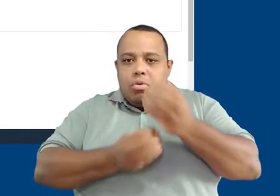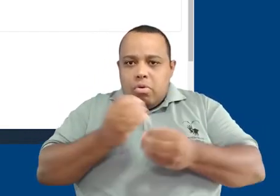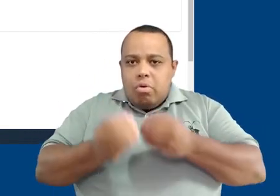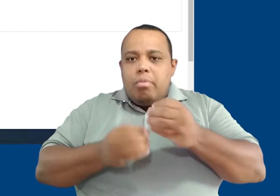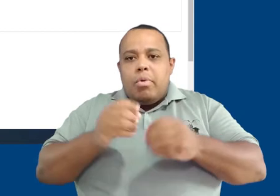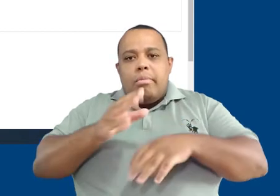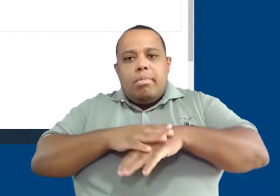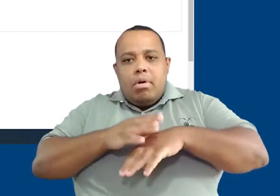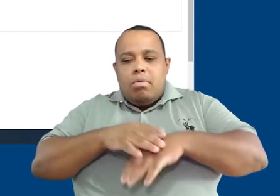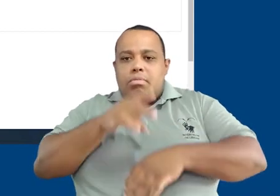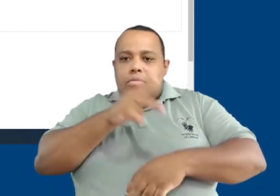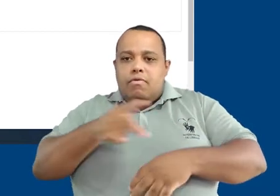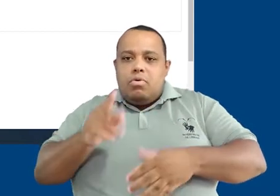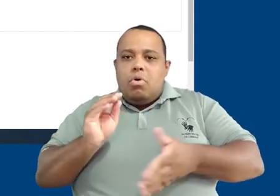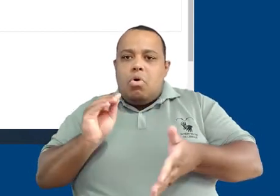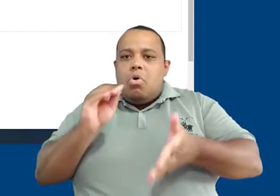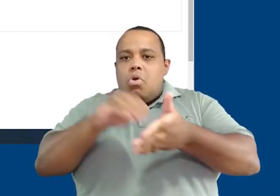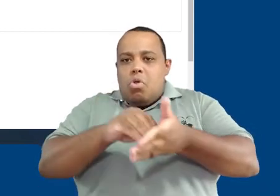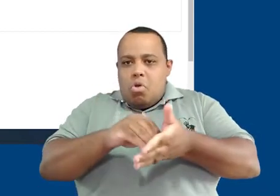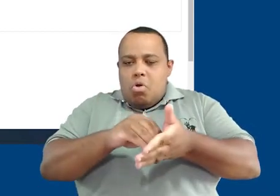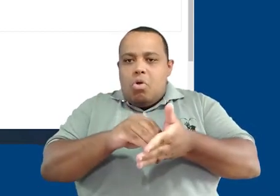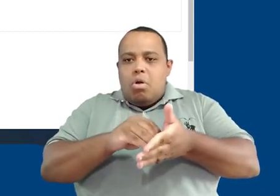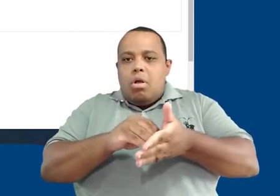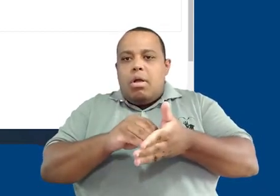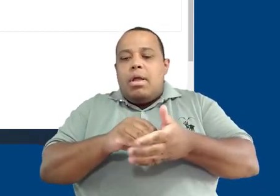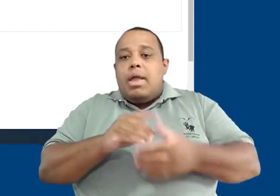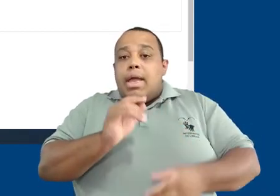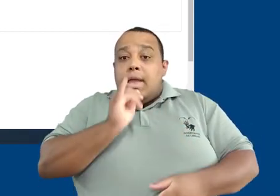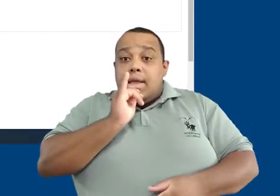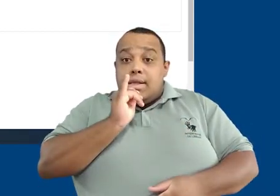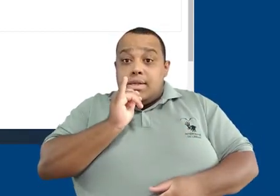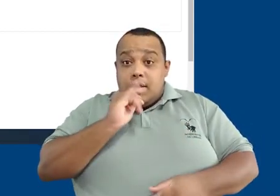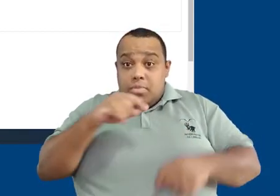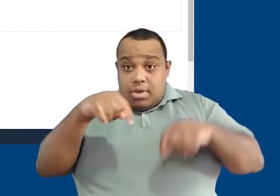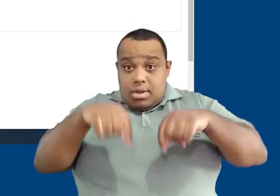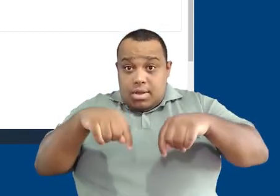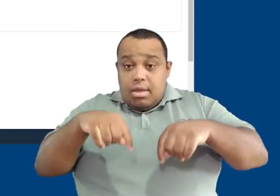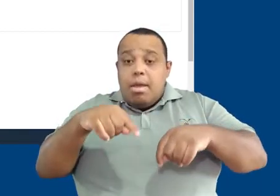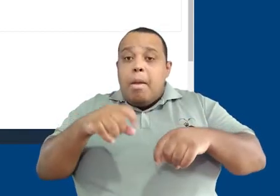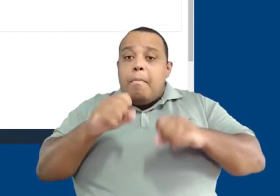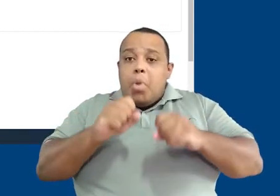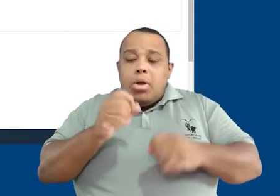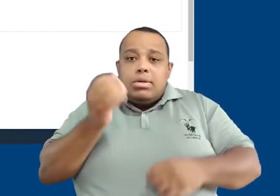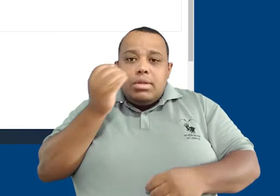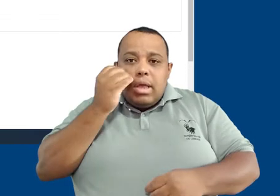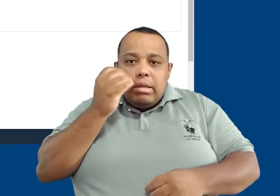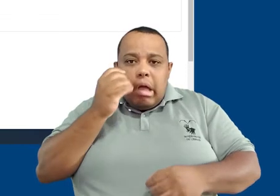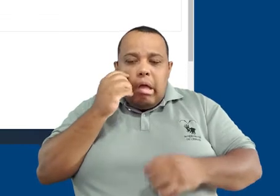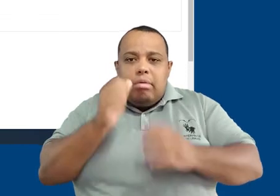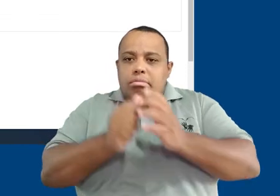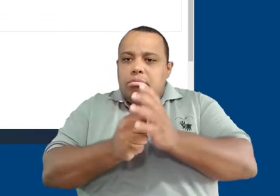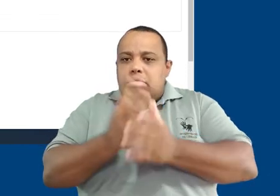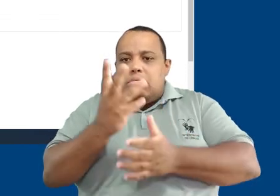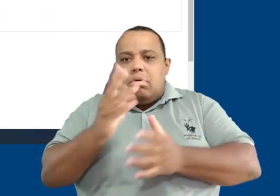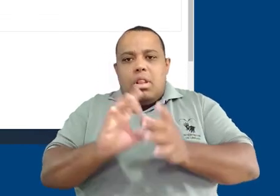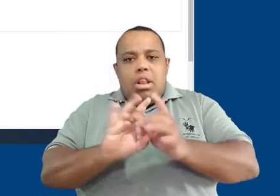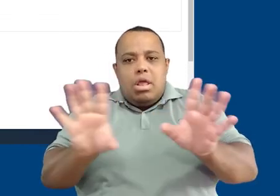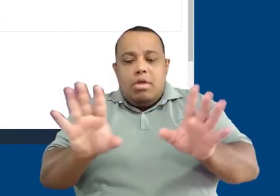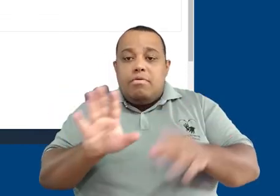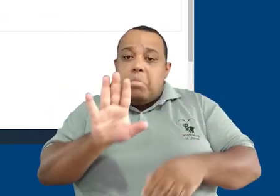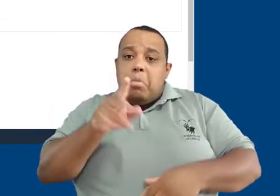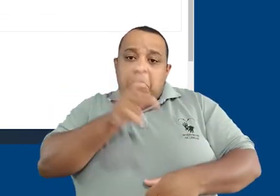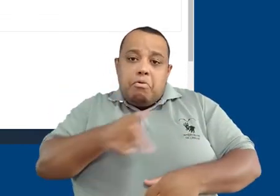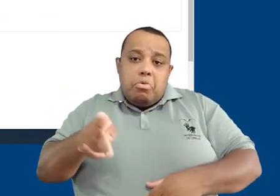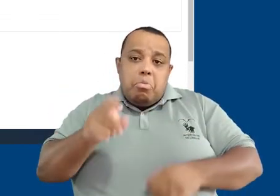configuração deste questionário me permite fazer várias tentativas. Professores podem restringir o número de